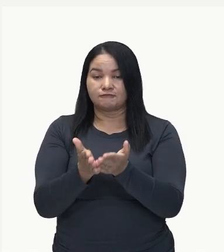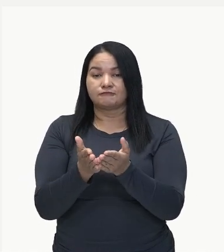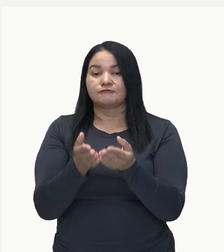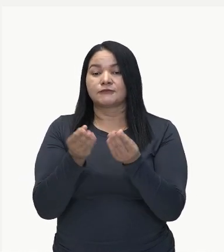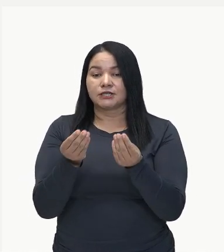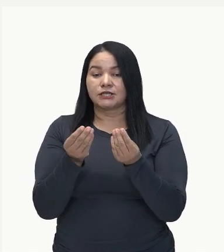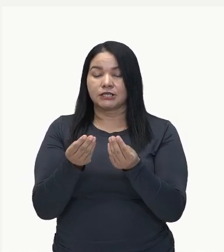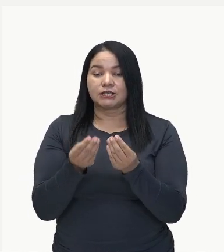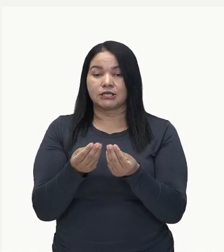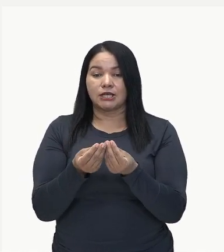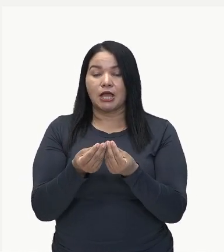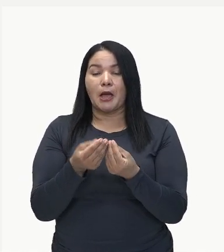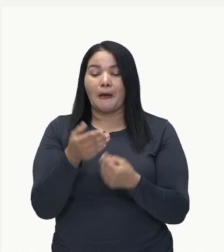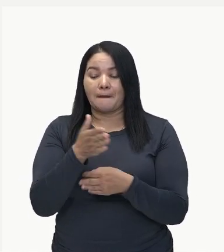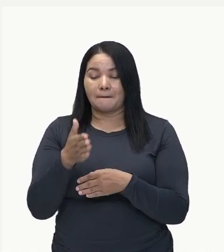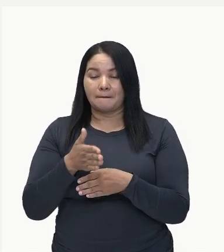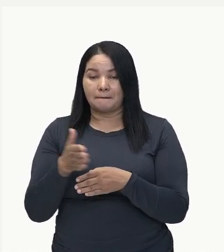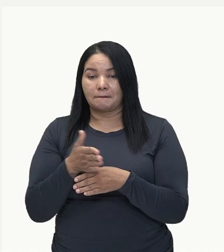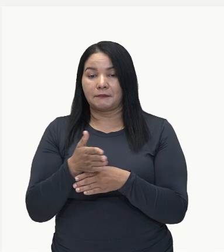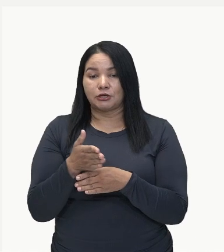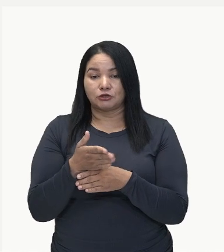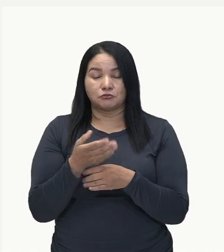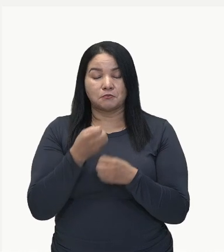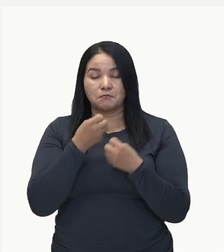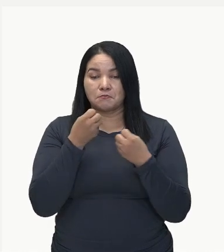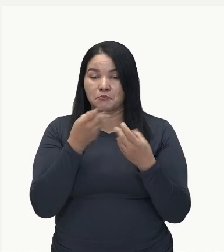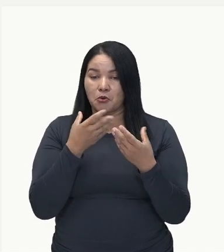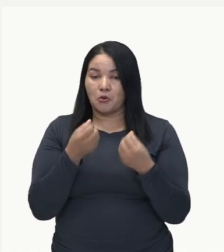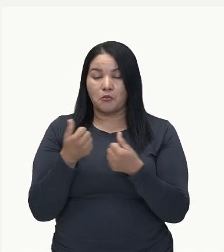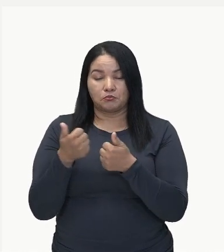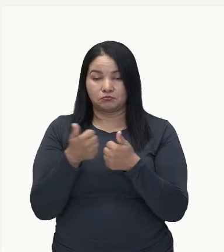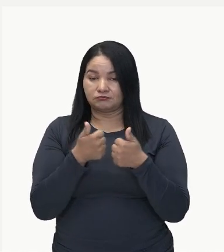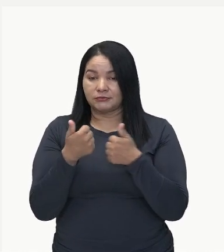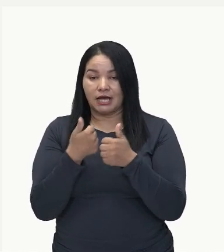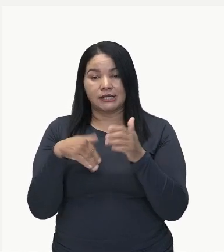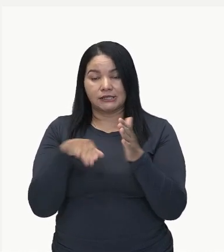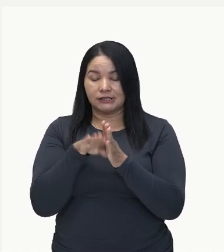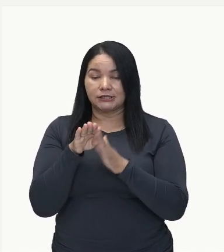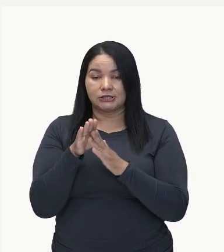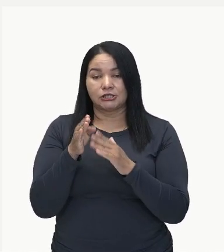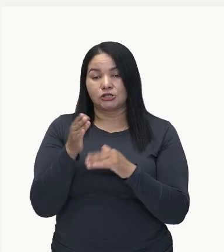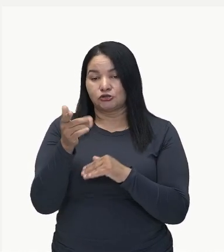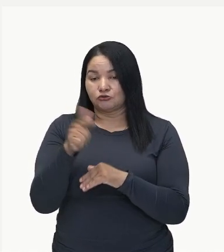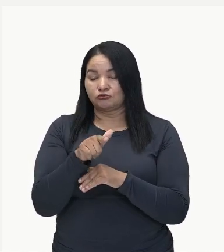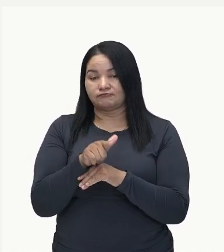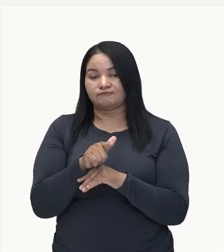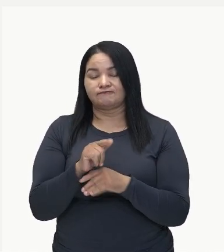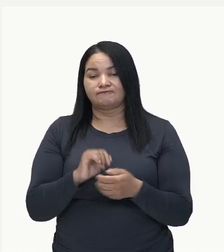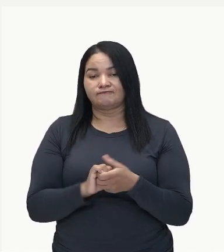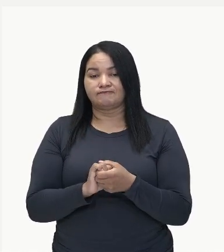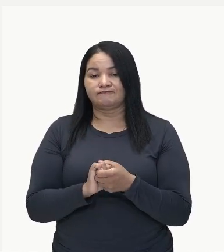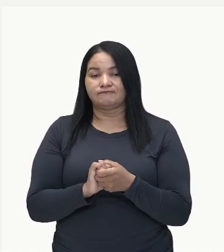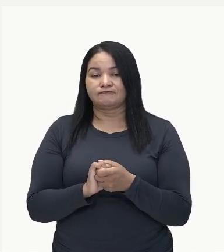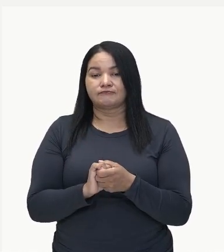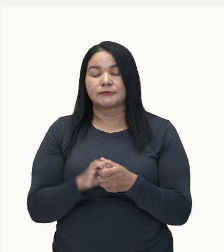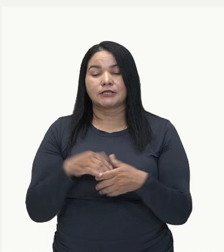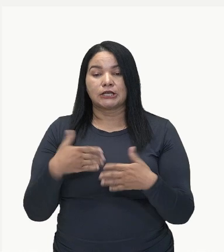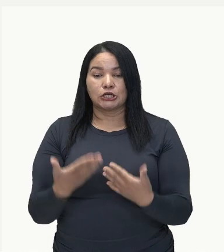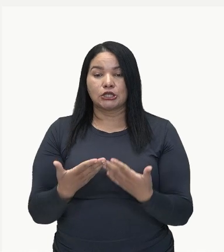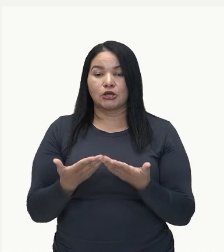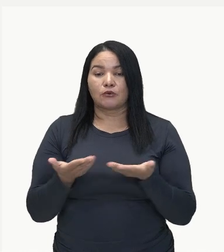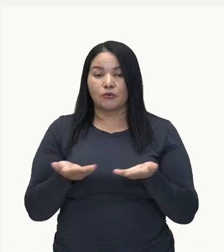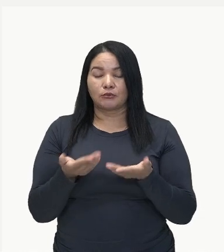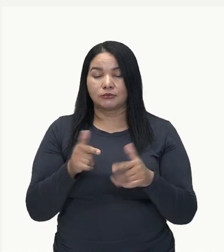produção de pescado se mantenha com maior qualidade, até chegar em terra novamente. E aí a gente verifica um pouco das